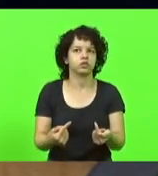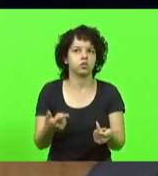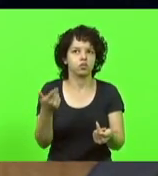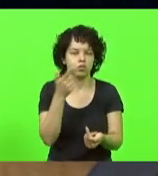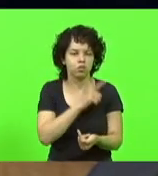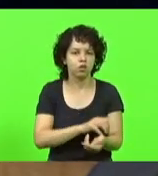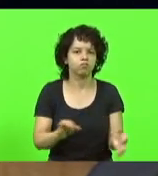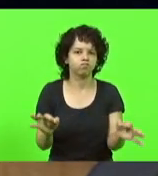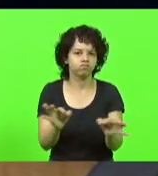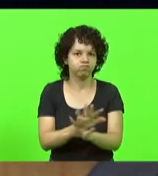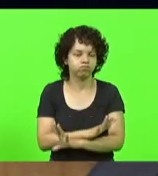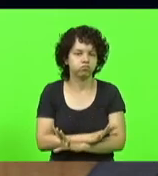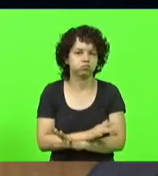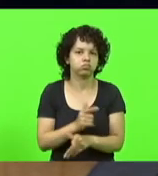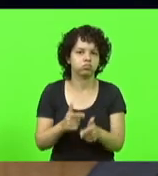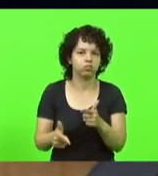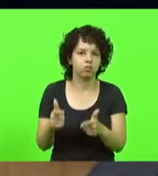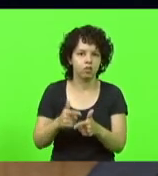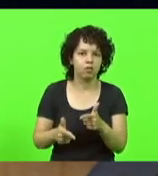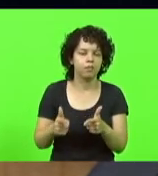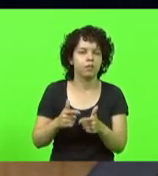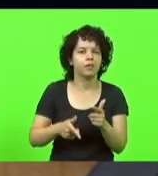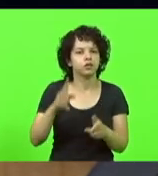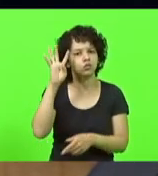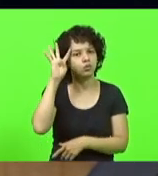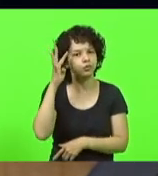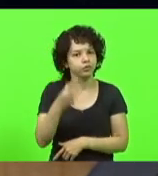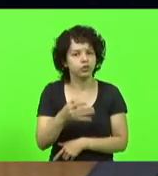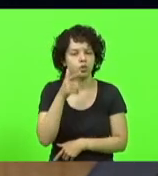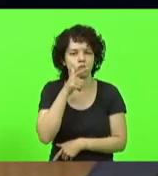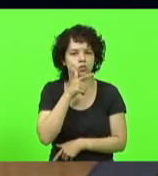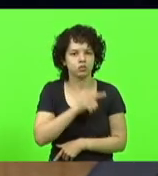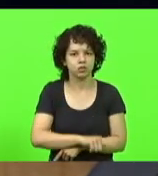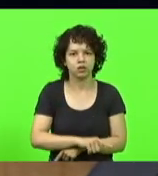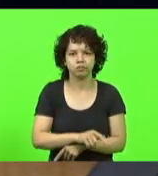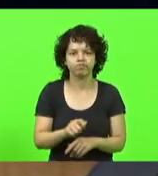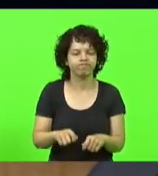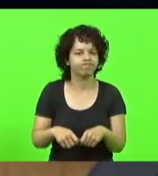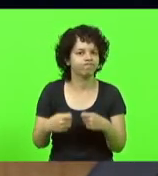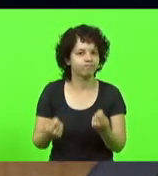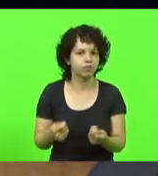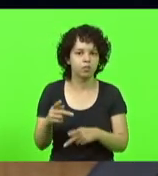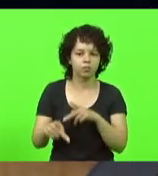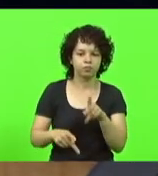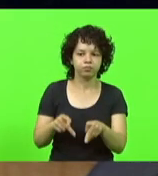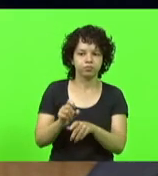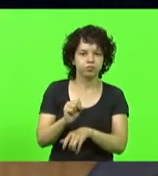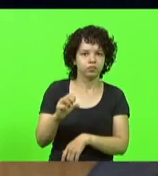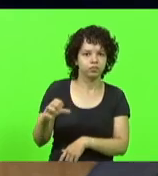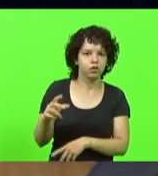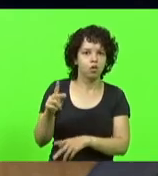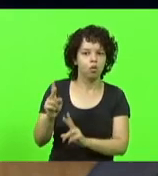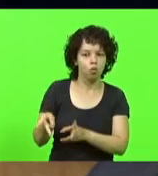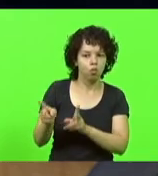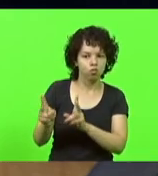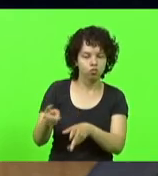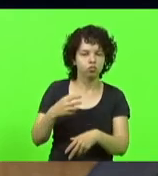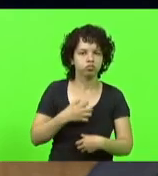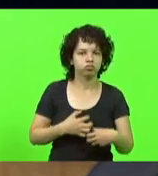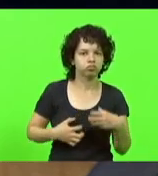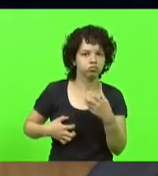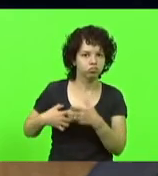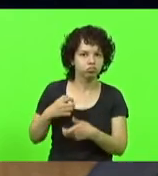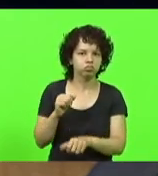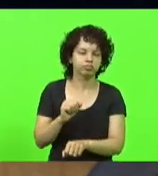este karma está sendo resolvido. Não é possível que esses catarinenses continuem nessa angústia, nessa